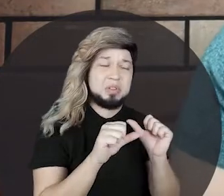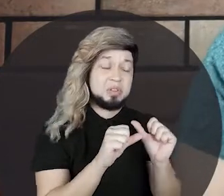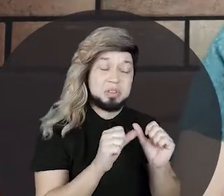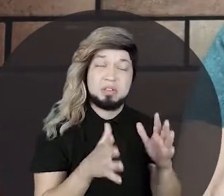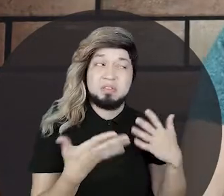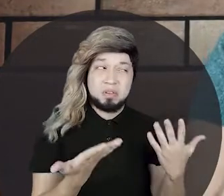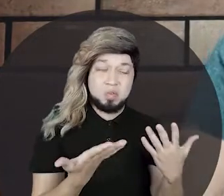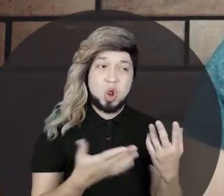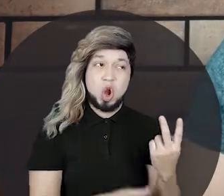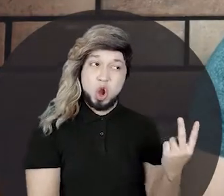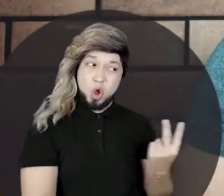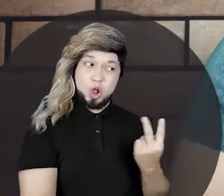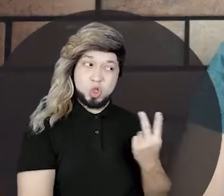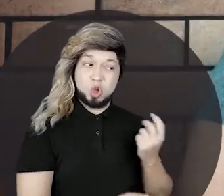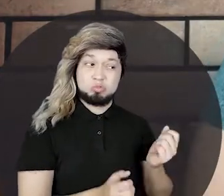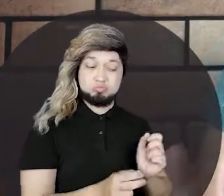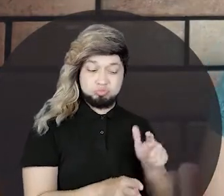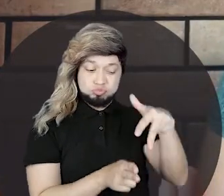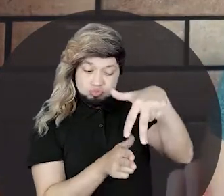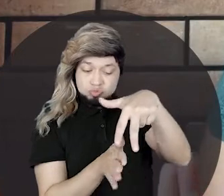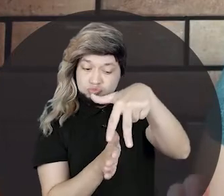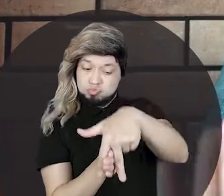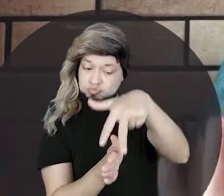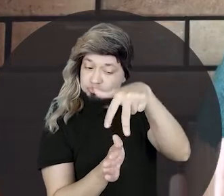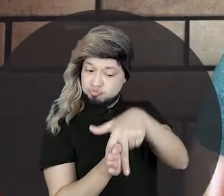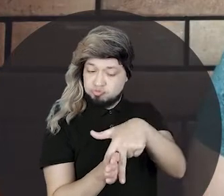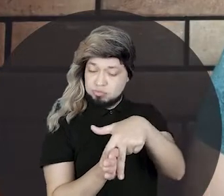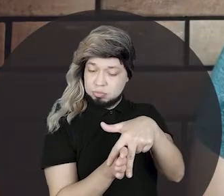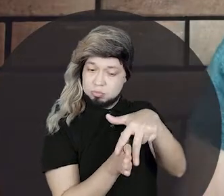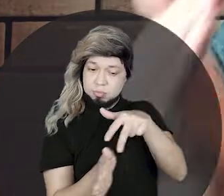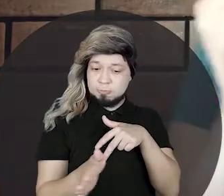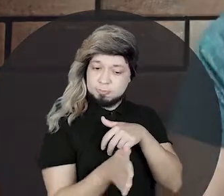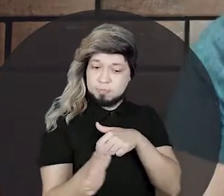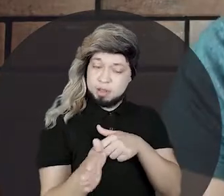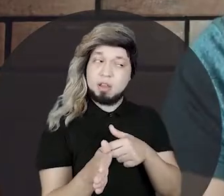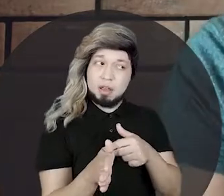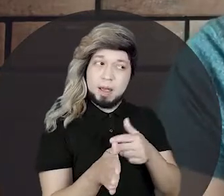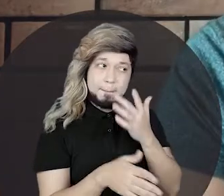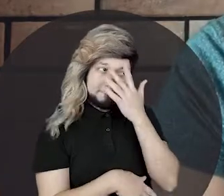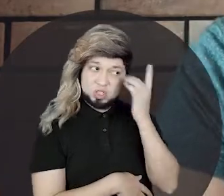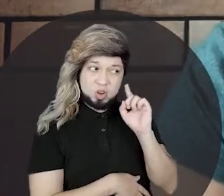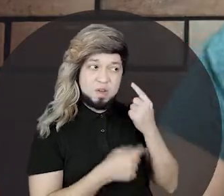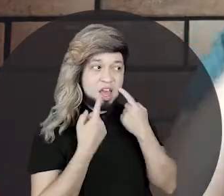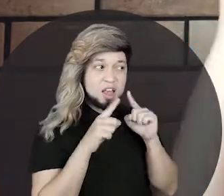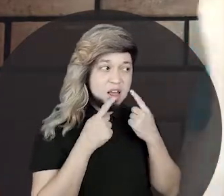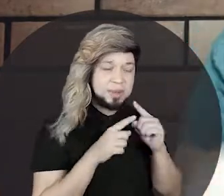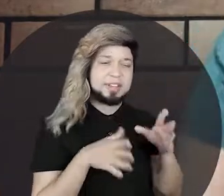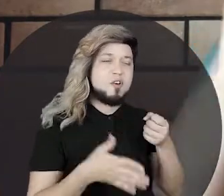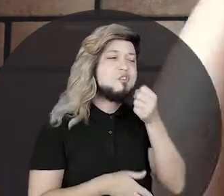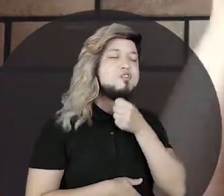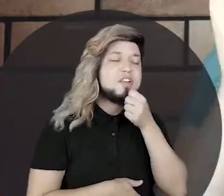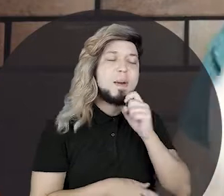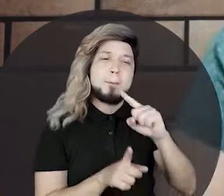seguinte, vamos nós dois em cima do jumento, que aí ninguém vai reclamar, né? O velho subiu também em cima do jumento. Ficou o